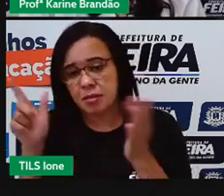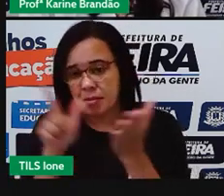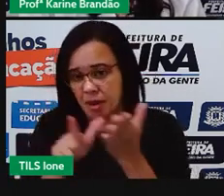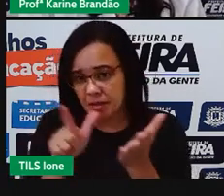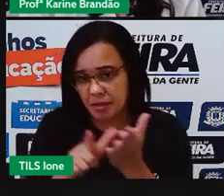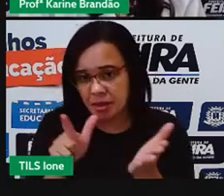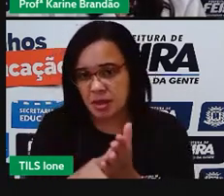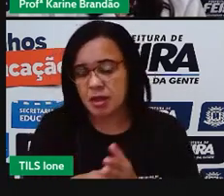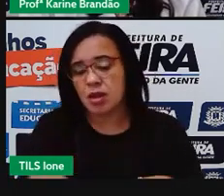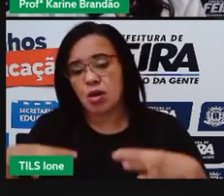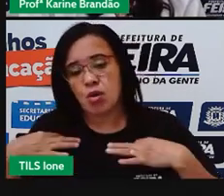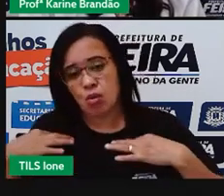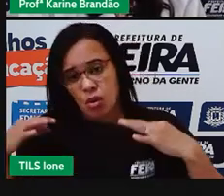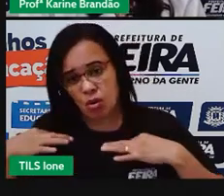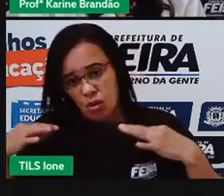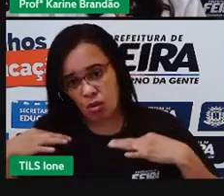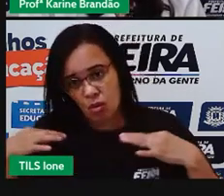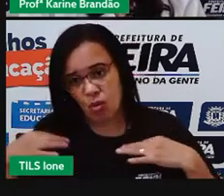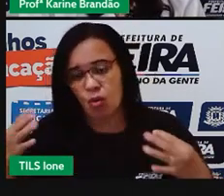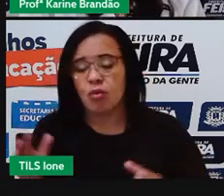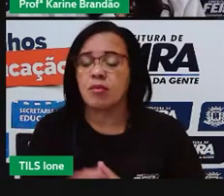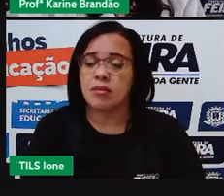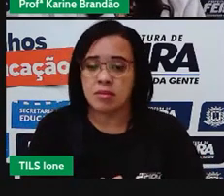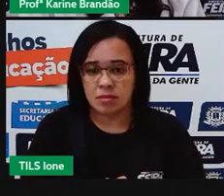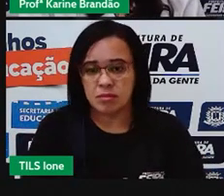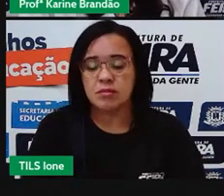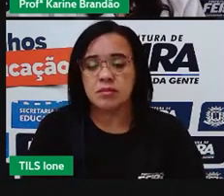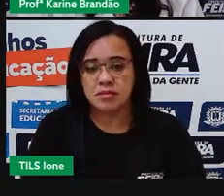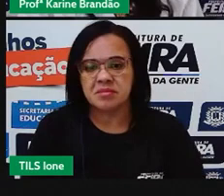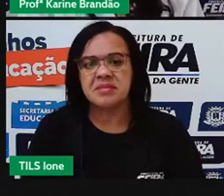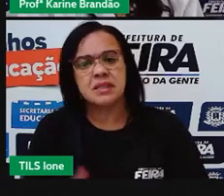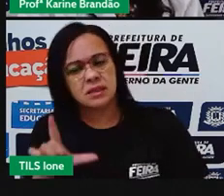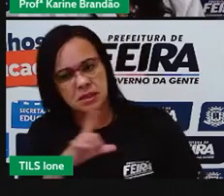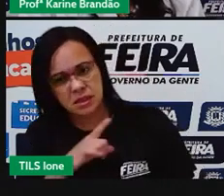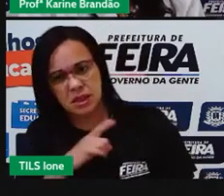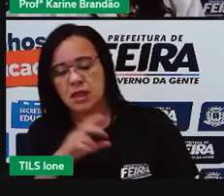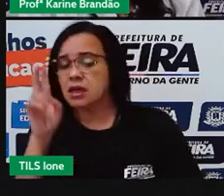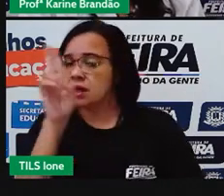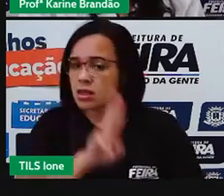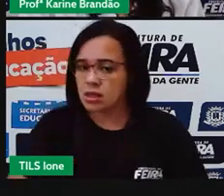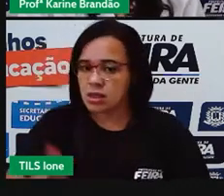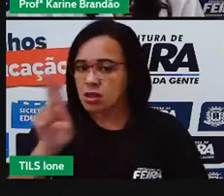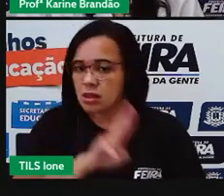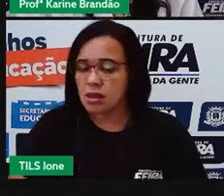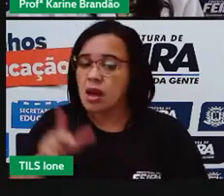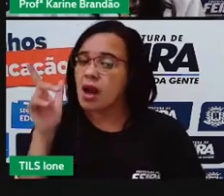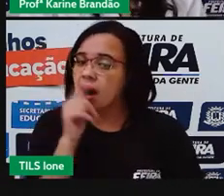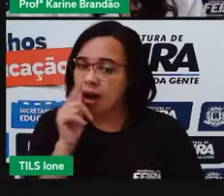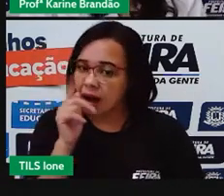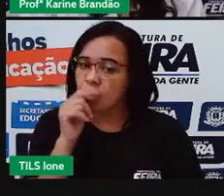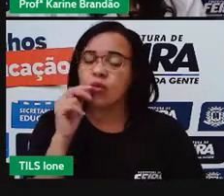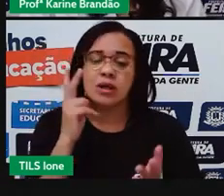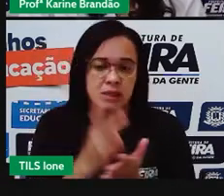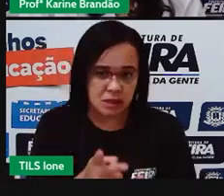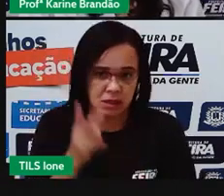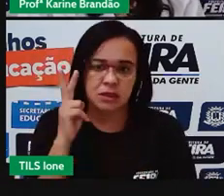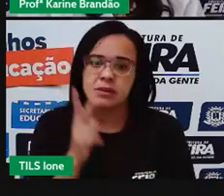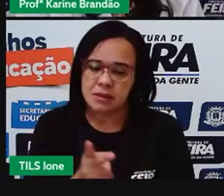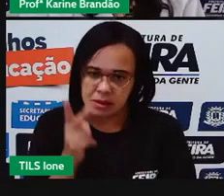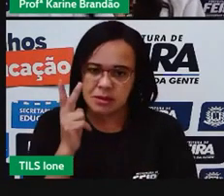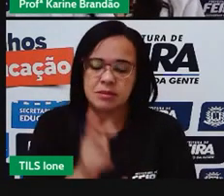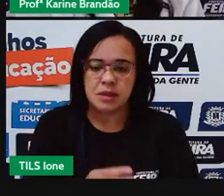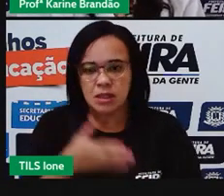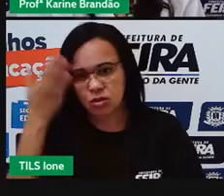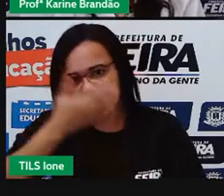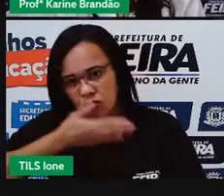ou a camisa de algodão, né? Tem sempre uma água virtual, nesse caso, né? Que nós não vemos, mas que